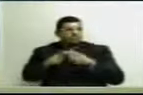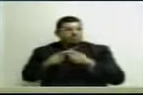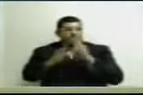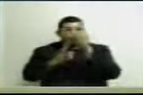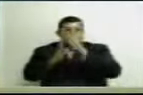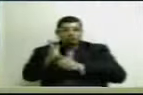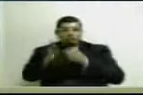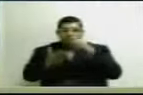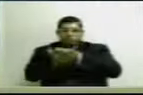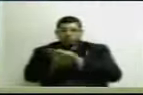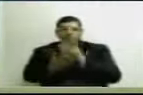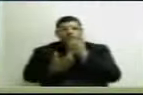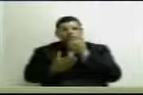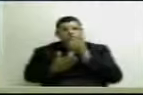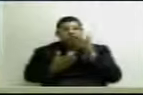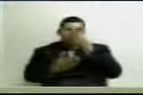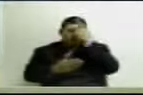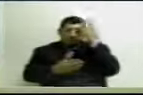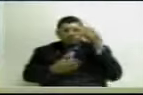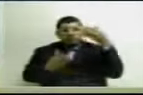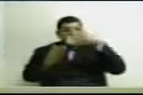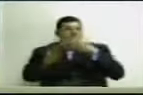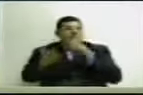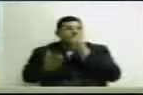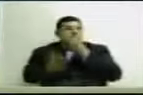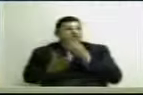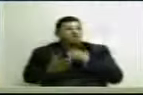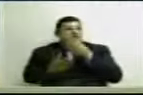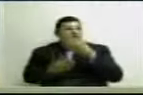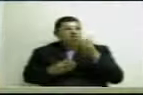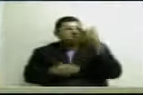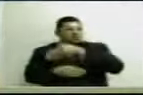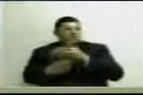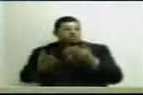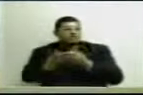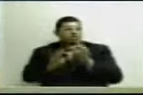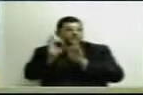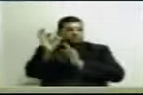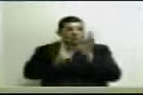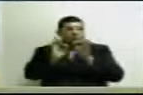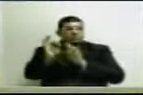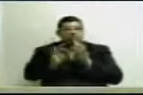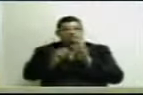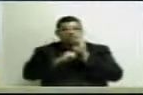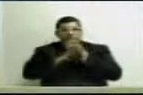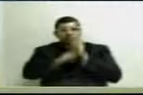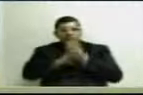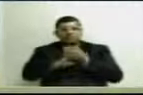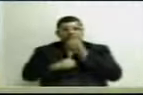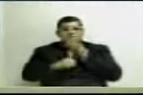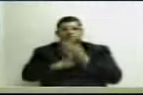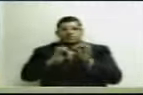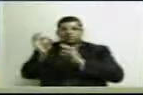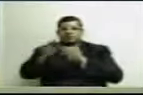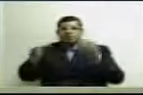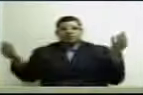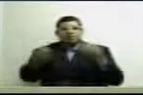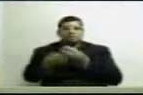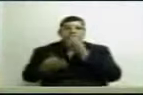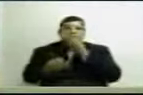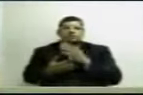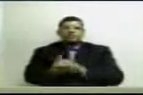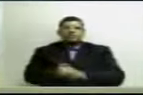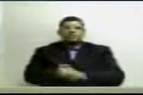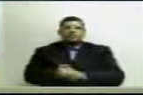desconto no preço da comida para o consumidor final, ele encaminharia essa proposta para a Assembleia. O trabalho está pronto.